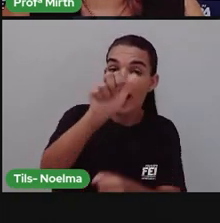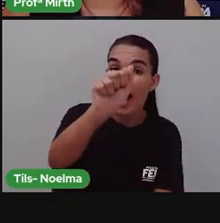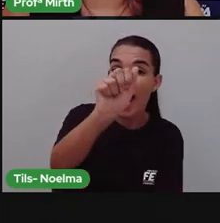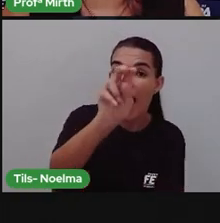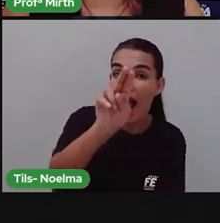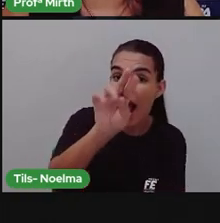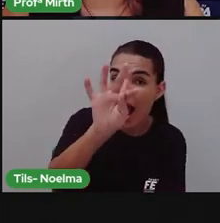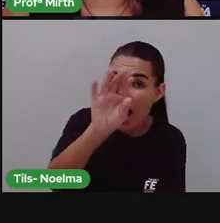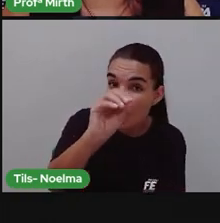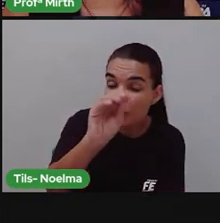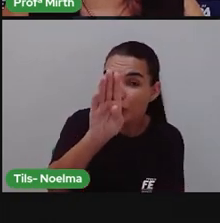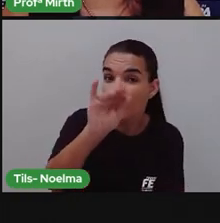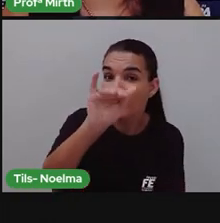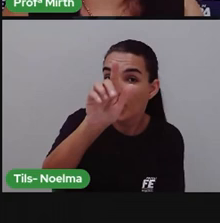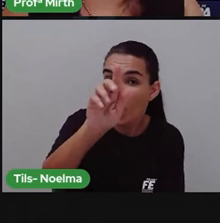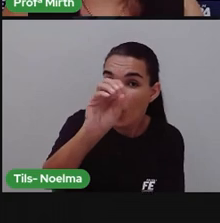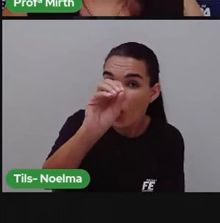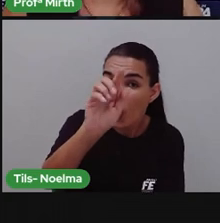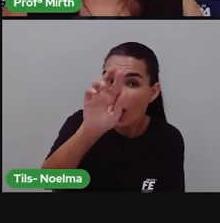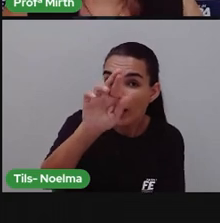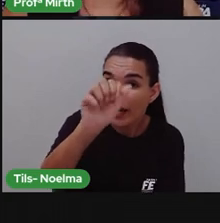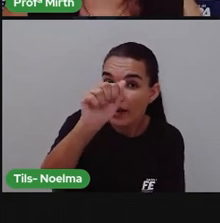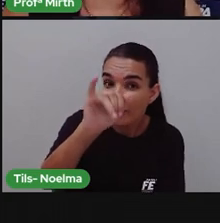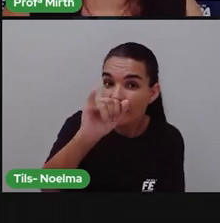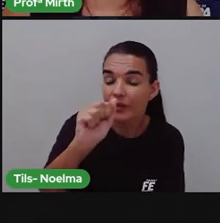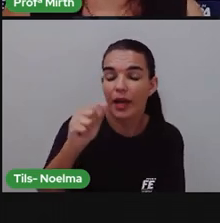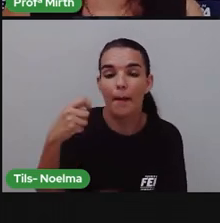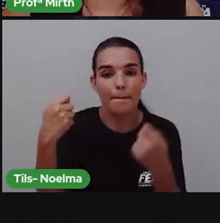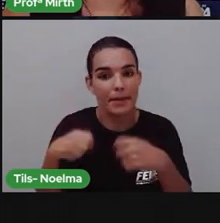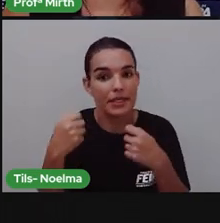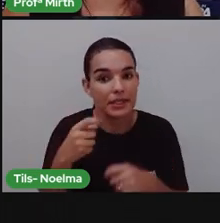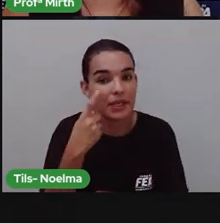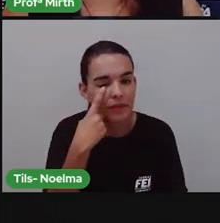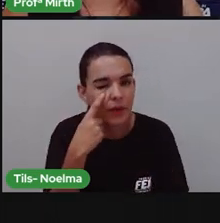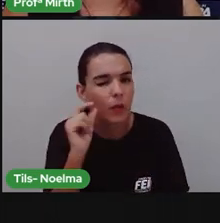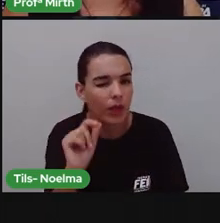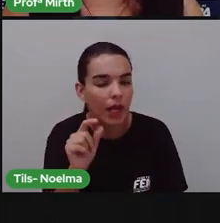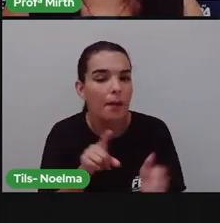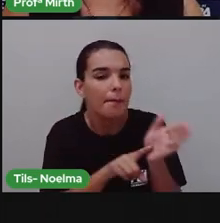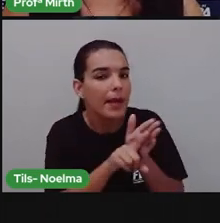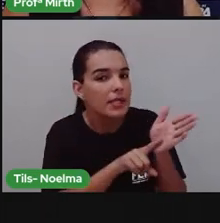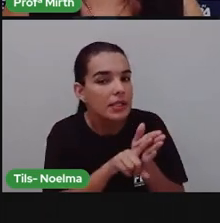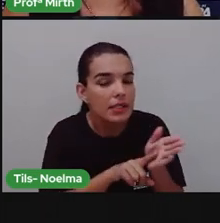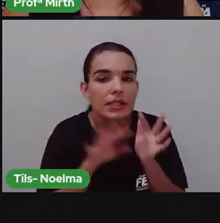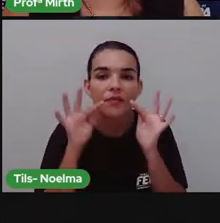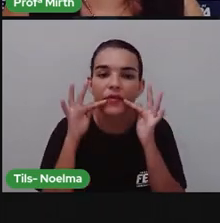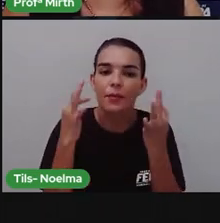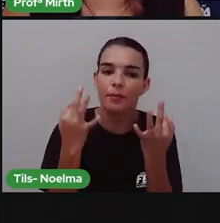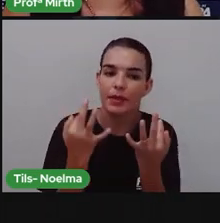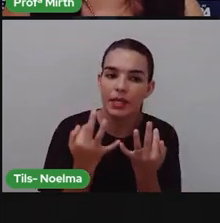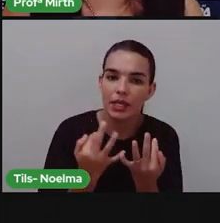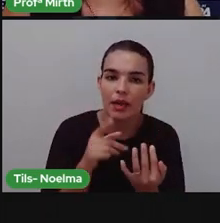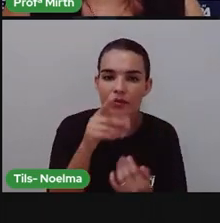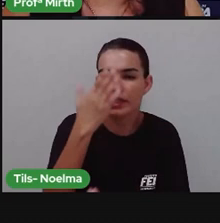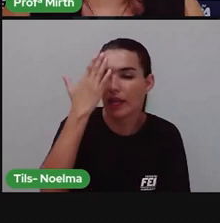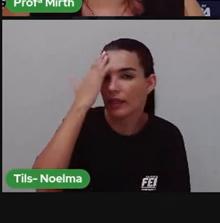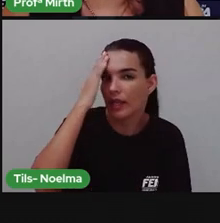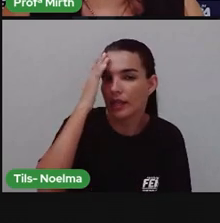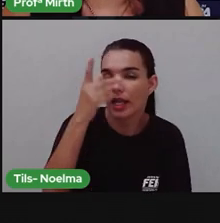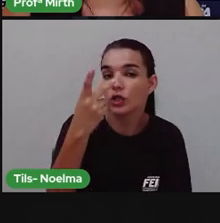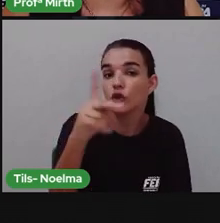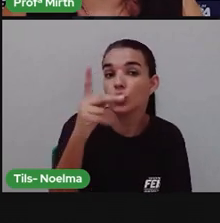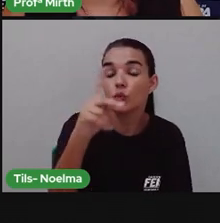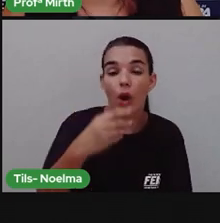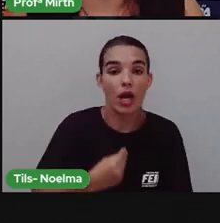Para tanto, devem seguir os seguintes pontos. Fazer uma pesquisa com os familiares de vocês, Pra entender um pouquinho aí, da